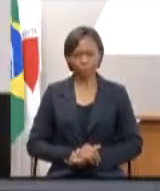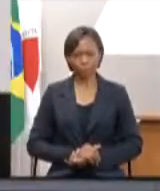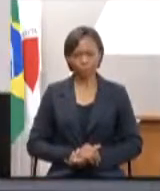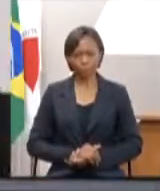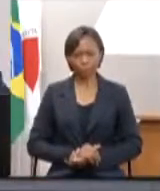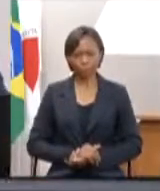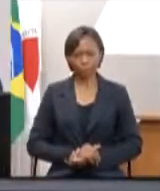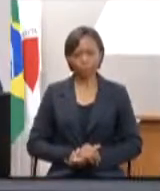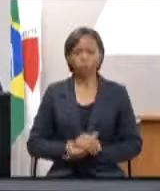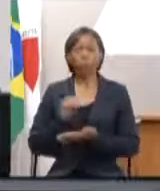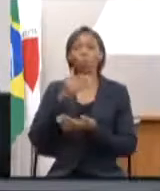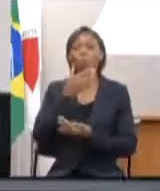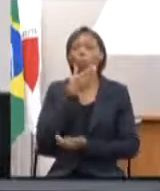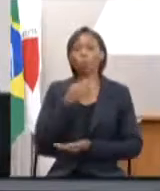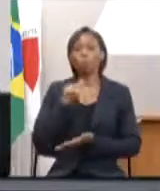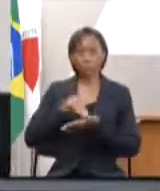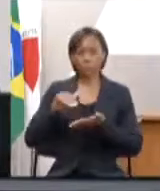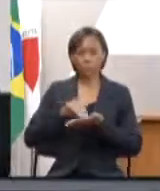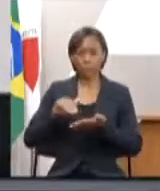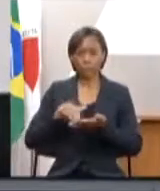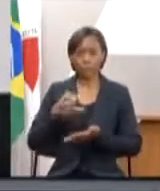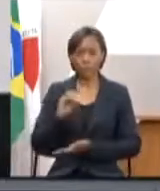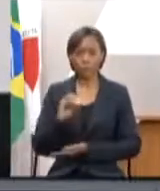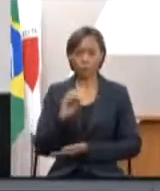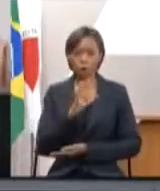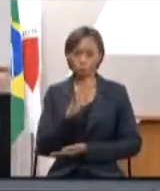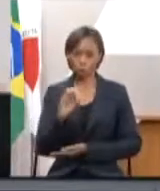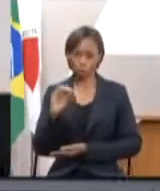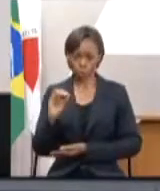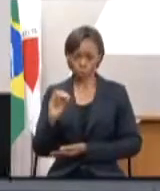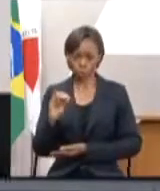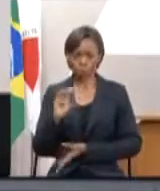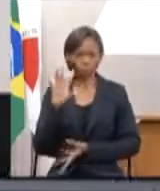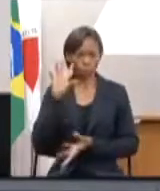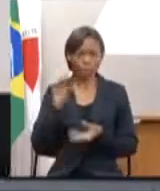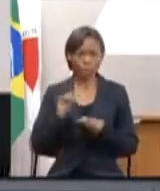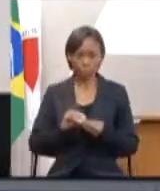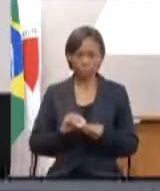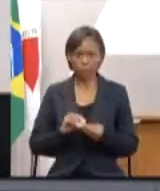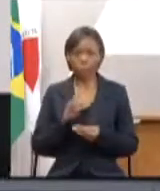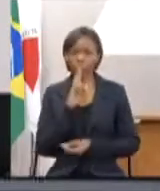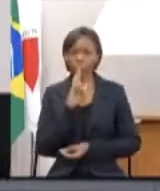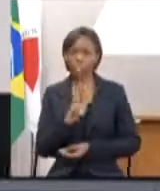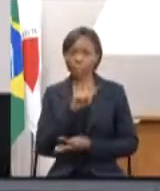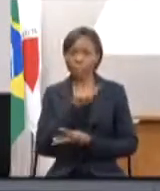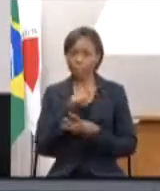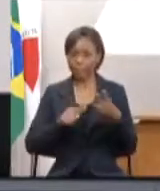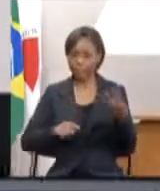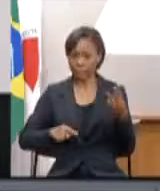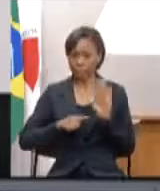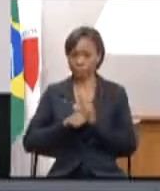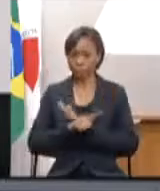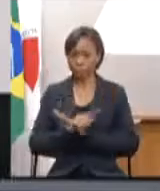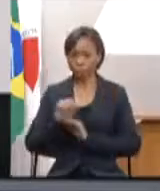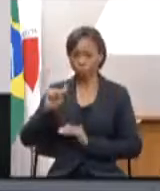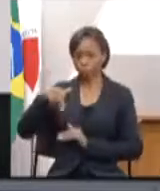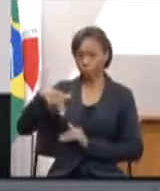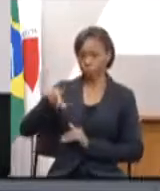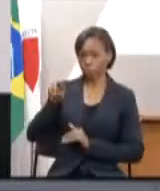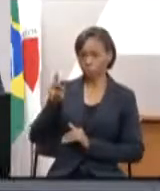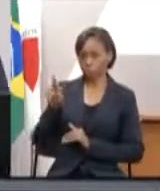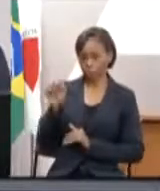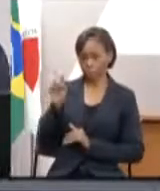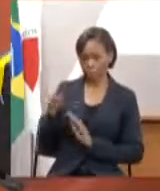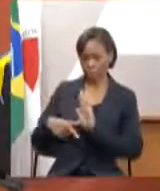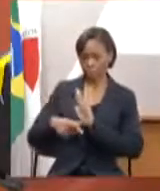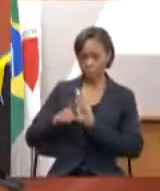o secretário o outro fazer as considerações e ele vai responder acho que três questões do deputado André Quintão fez aqui o